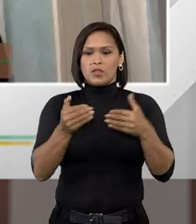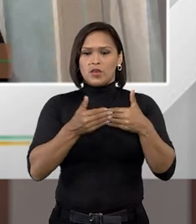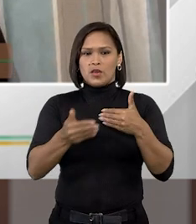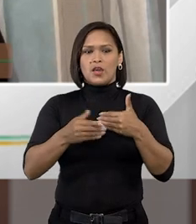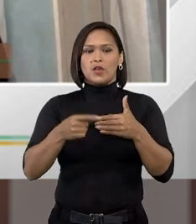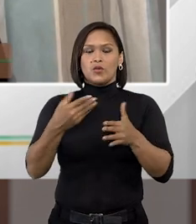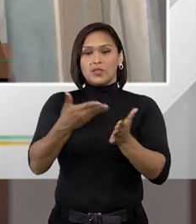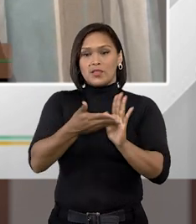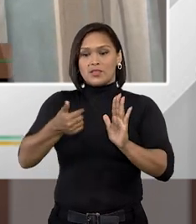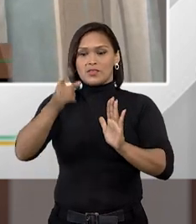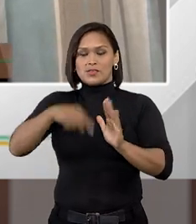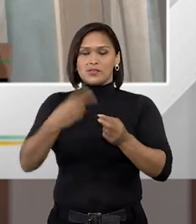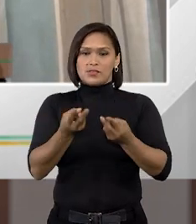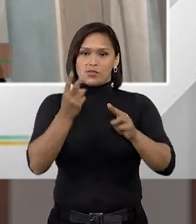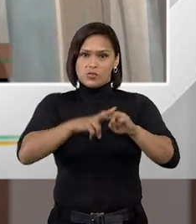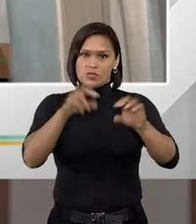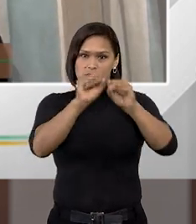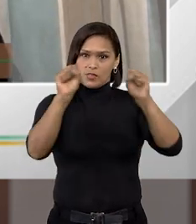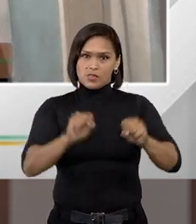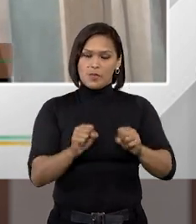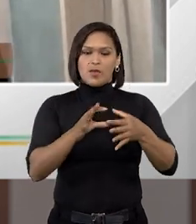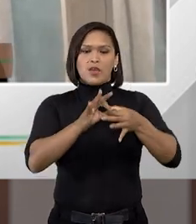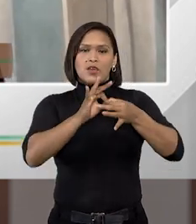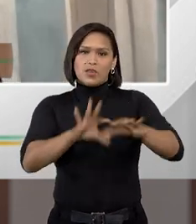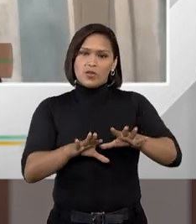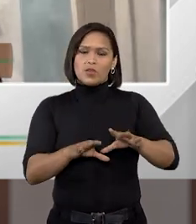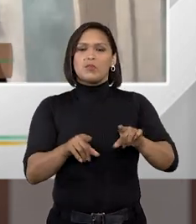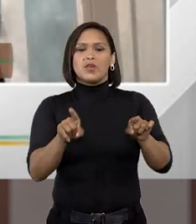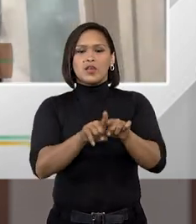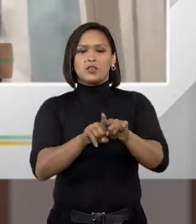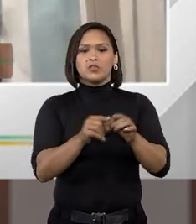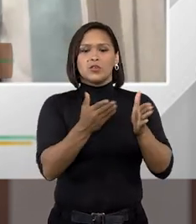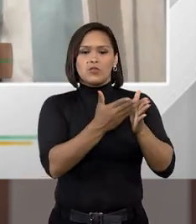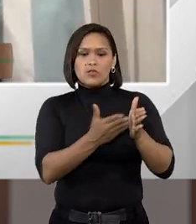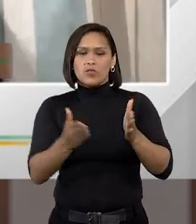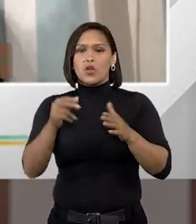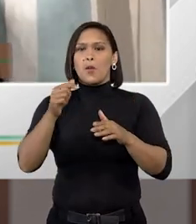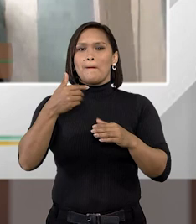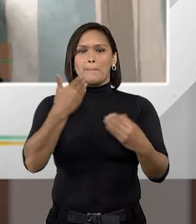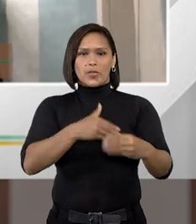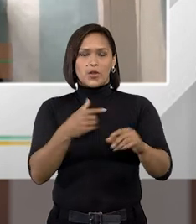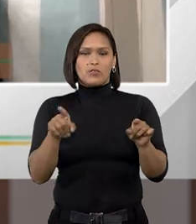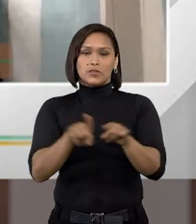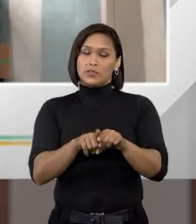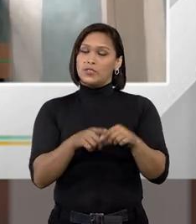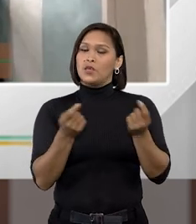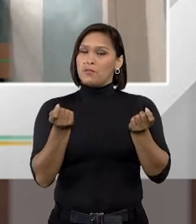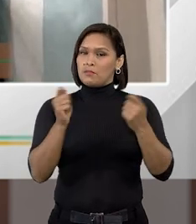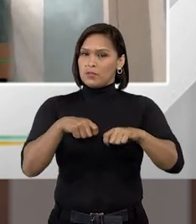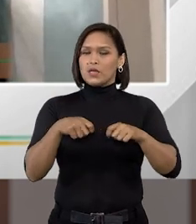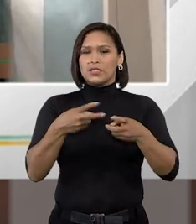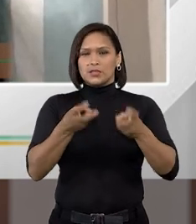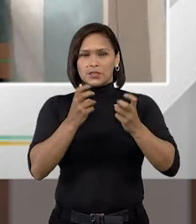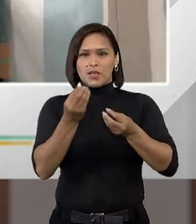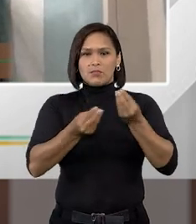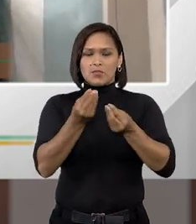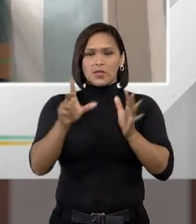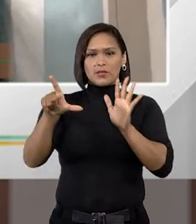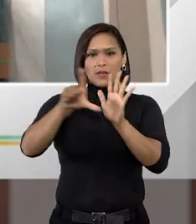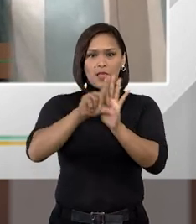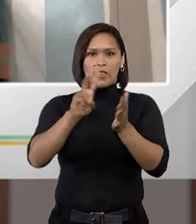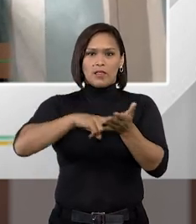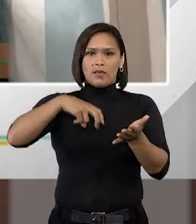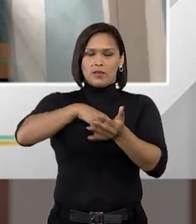da saída do estabelecimento prisional, e o liberado condicional durante o período de provas. Então, a gente percebe que a lei de execução penal, ela tem